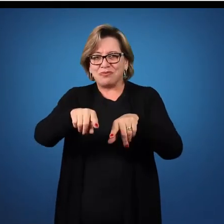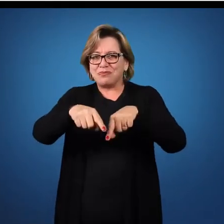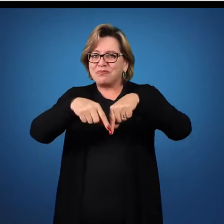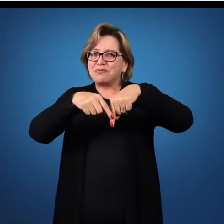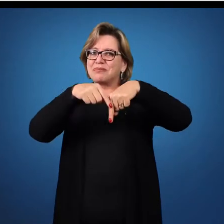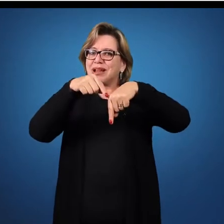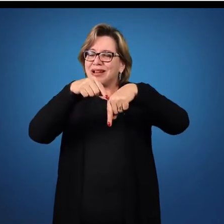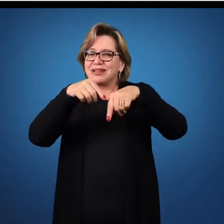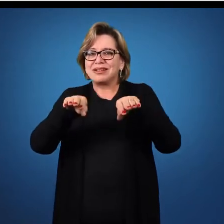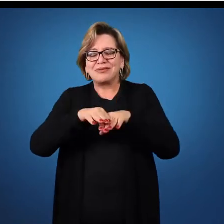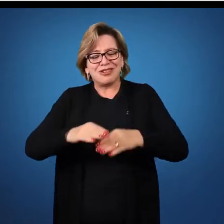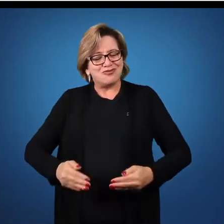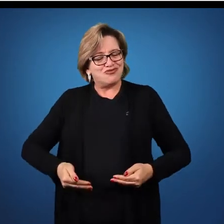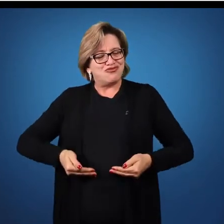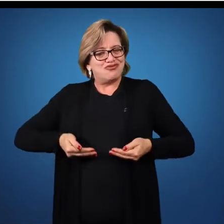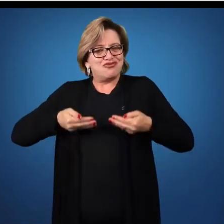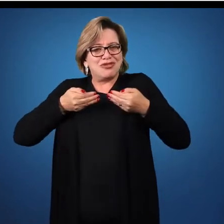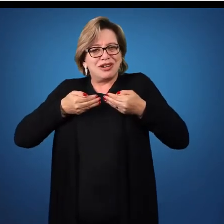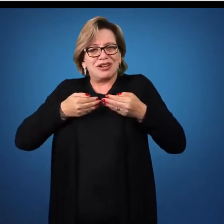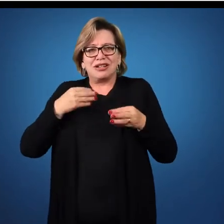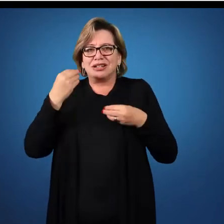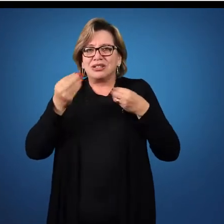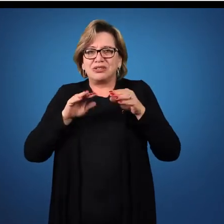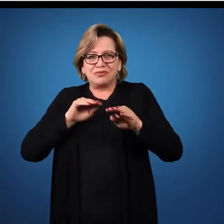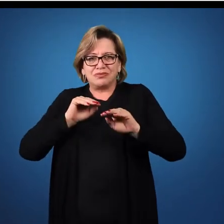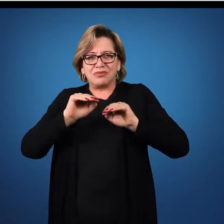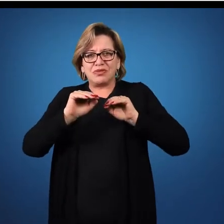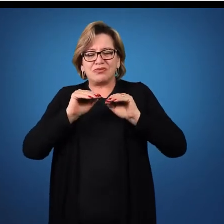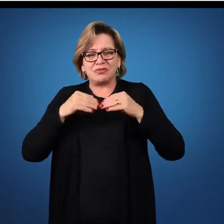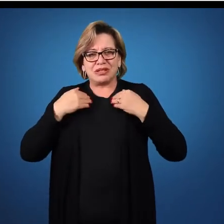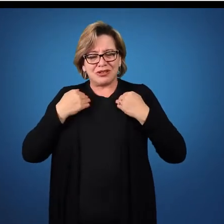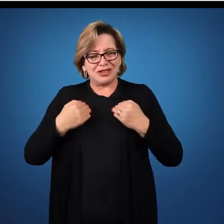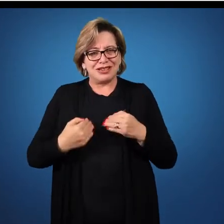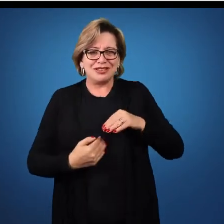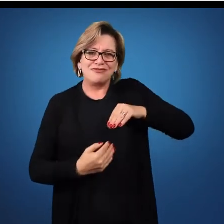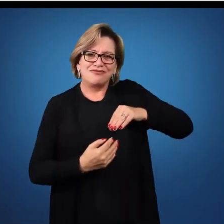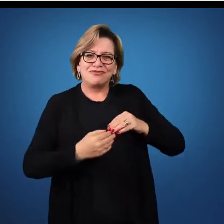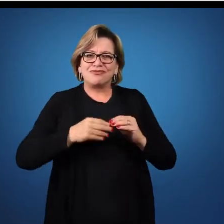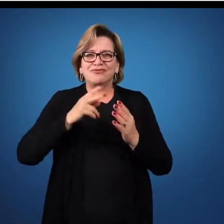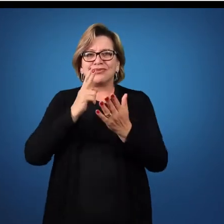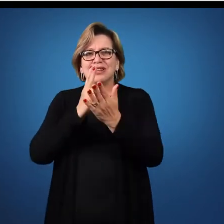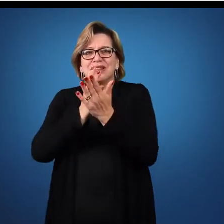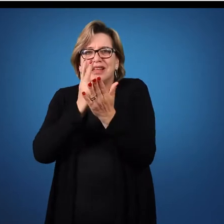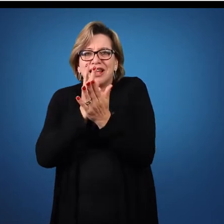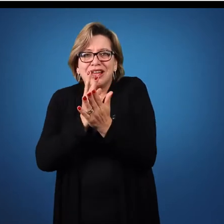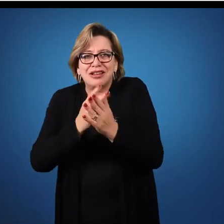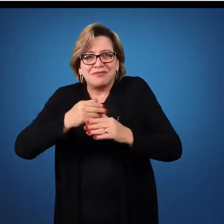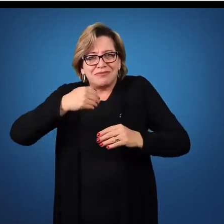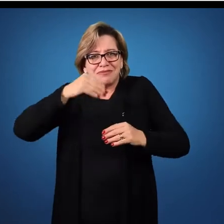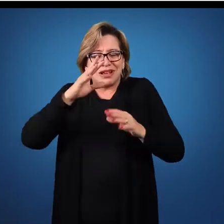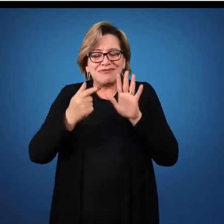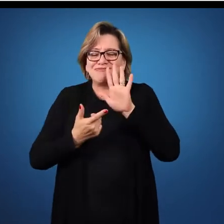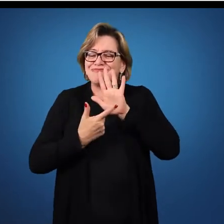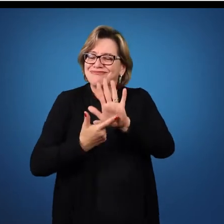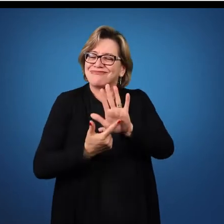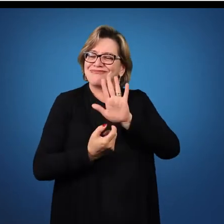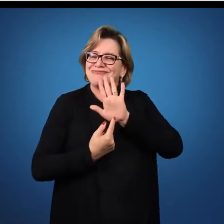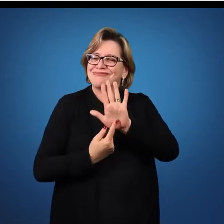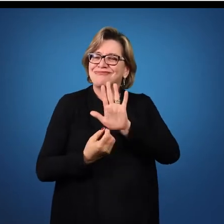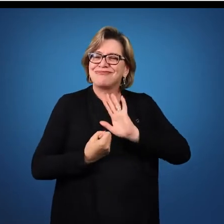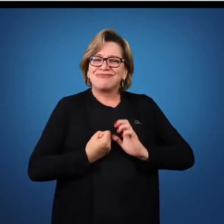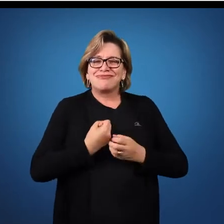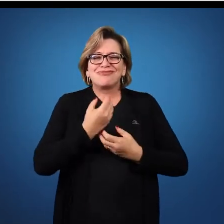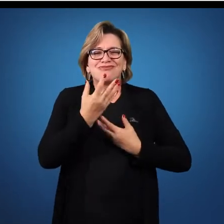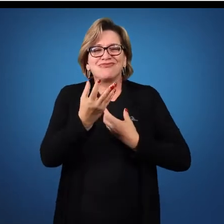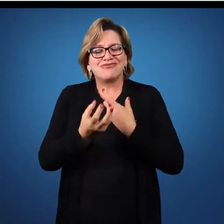até chegar no tronco. Nesse movimento do tronco, esse movimento vai se tornando cada vez mais expressivo, cada